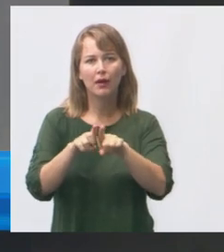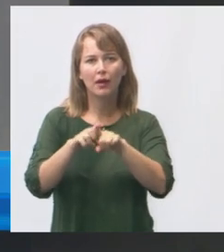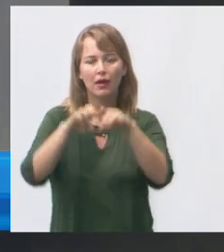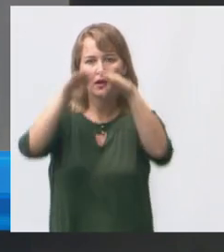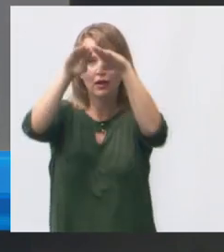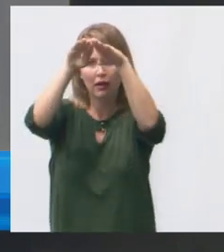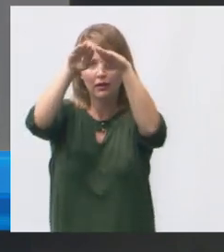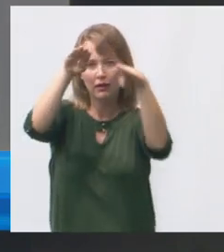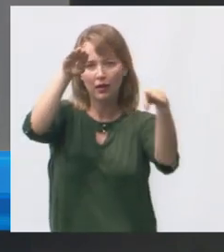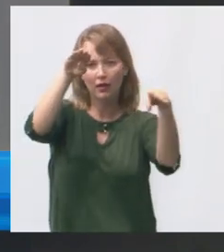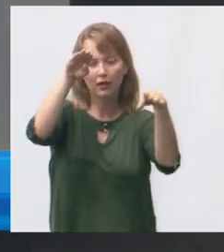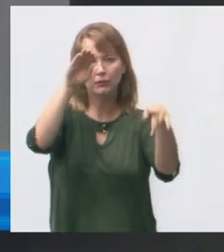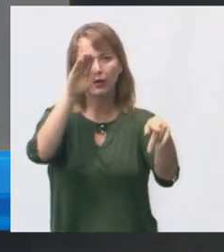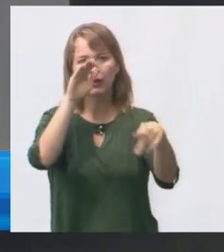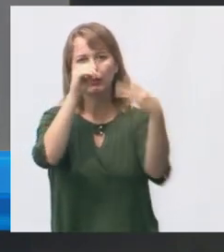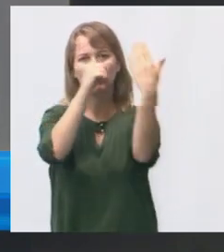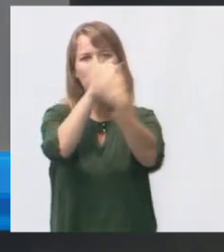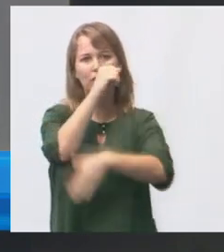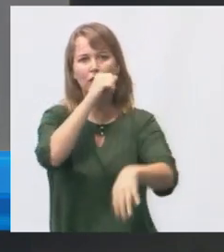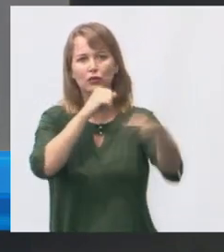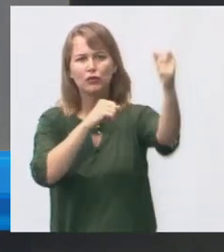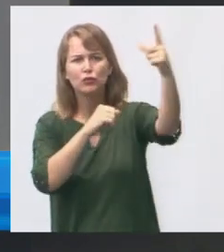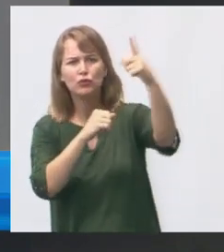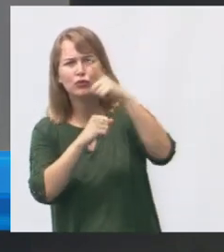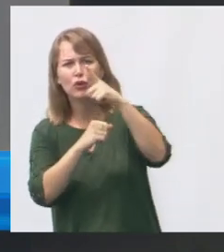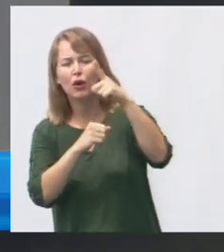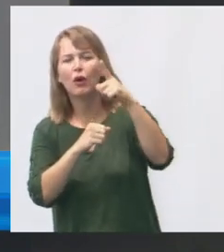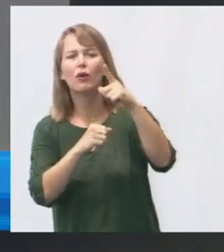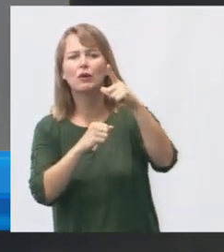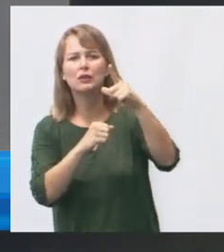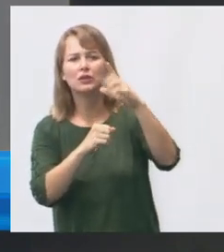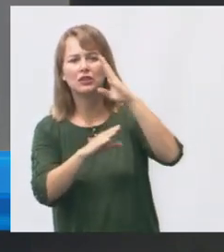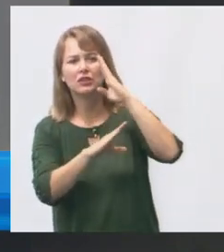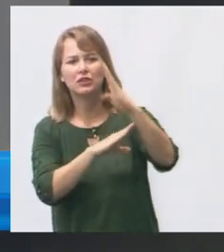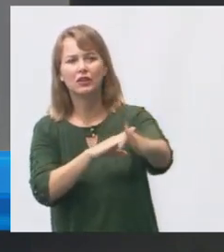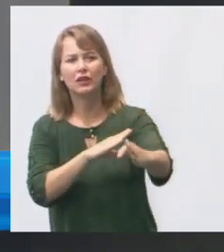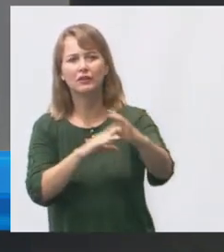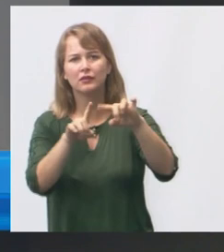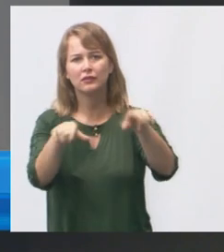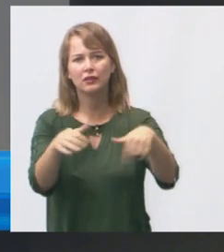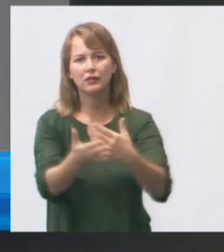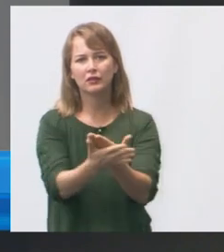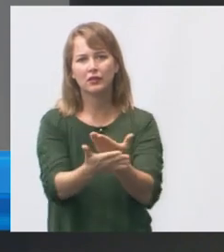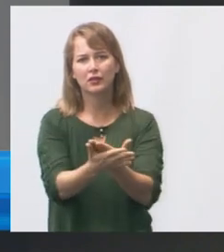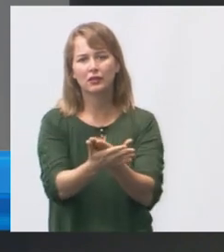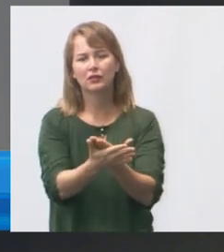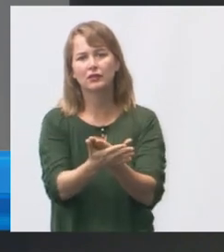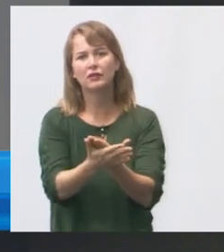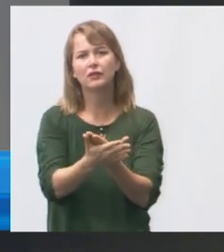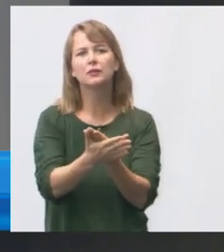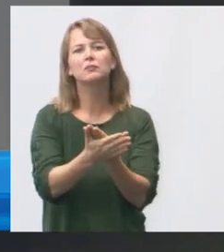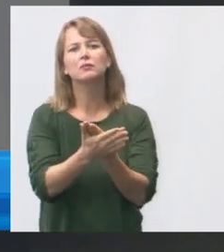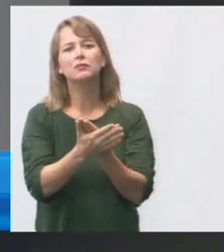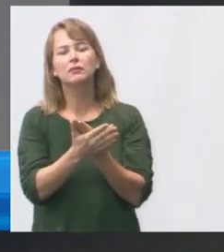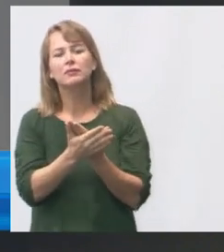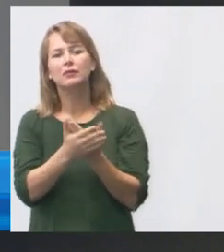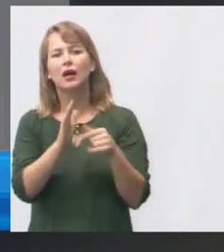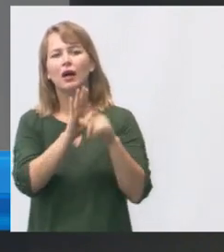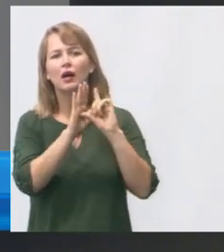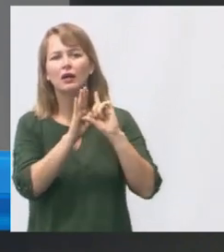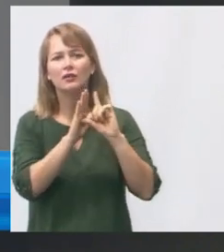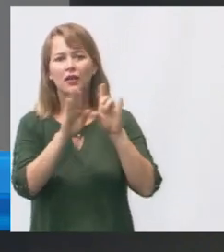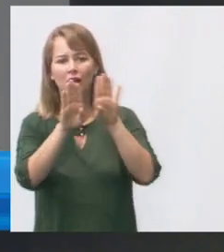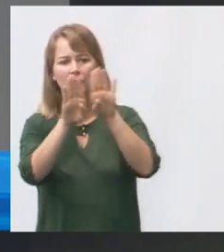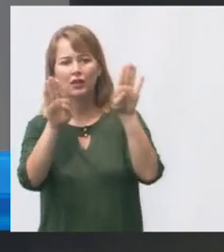telhado aqui para proteger do sol que batia direto na sala de aula antes desse telhado aqui essa aqui é a